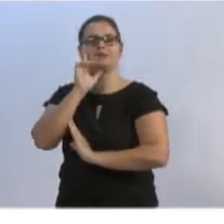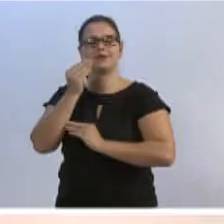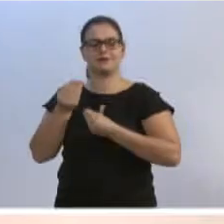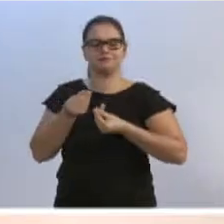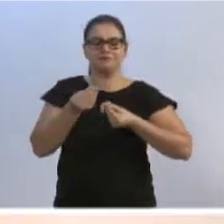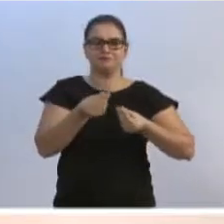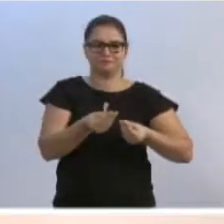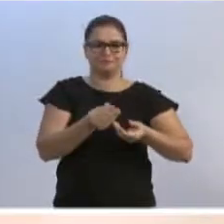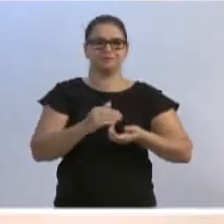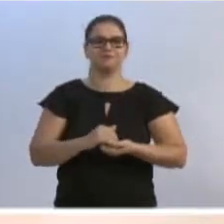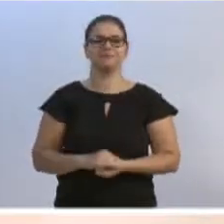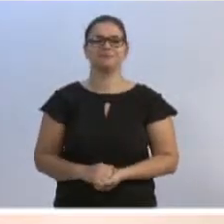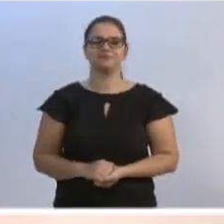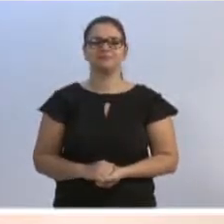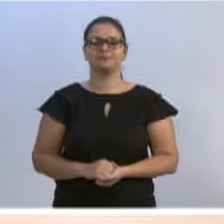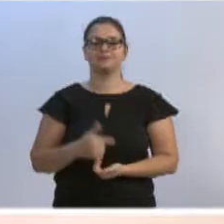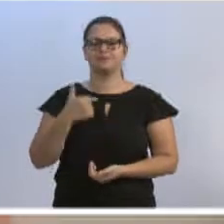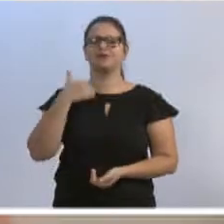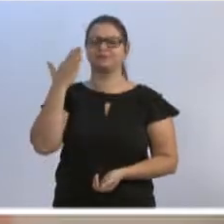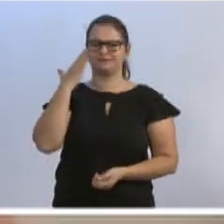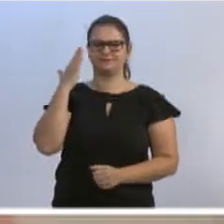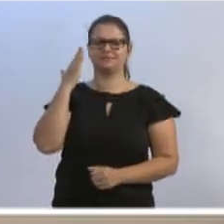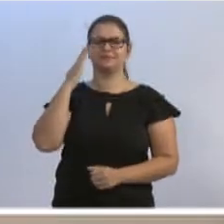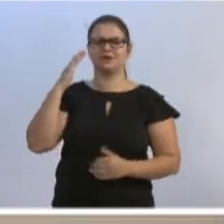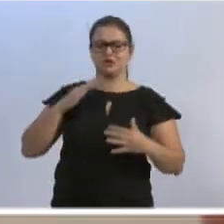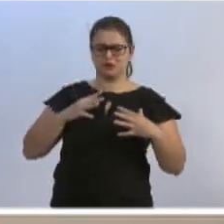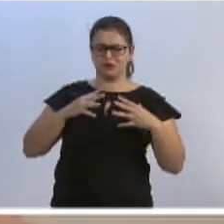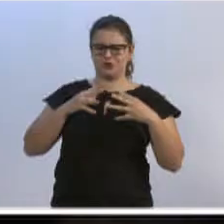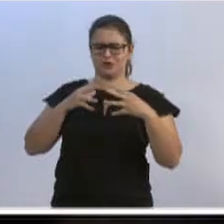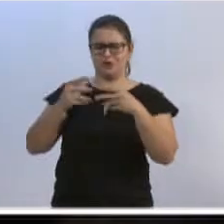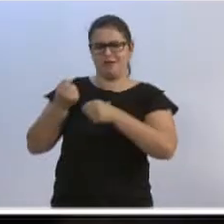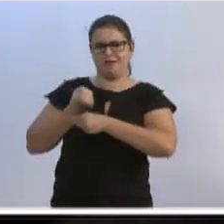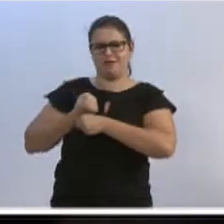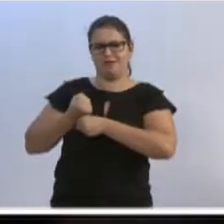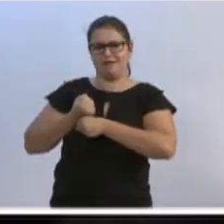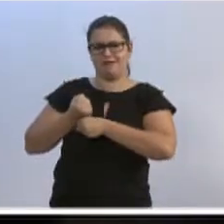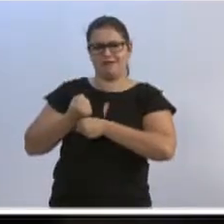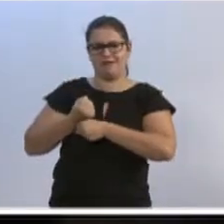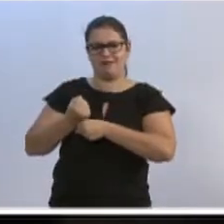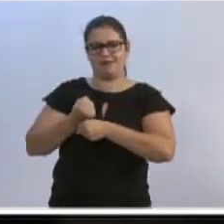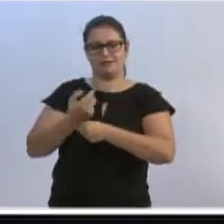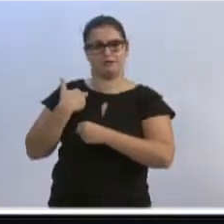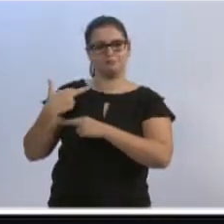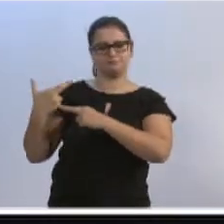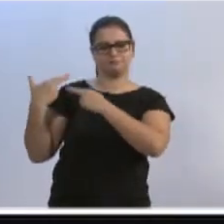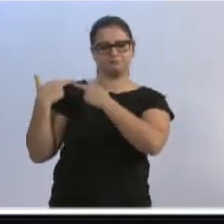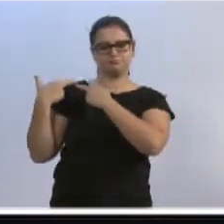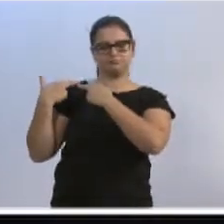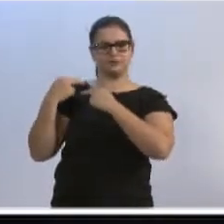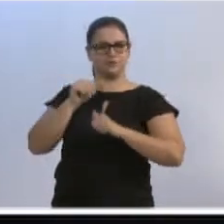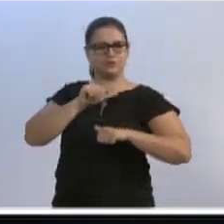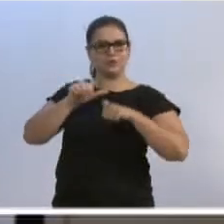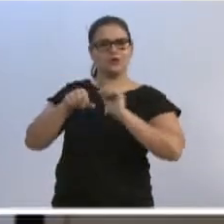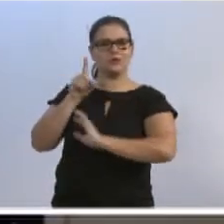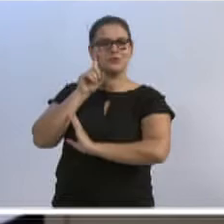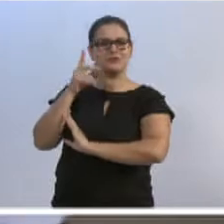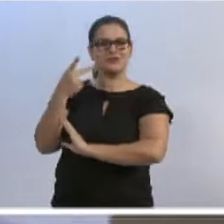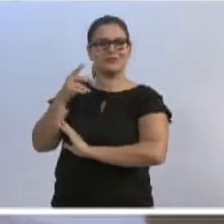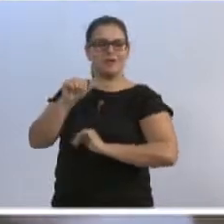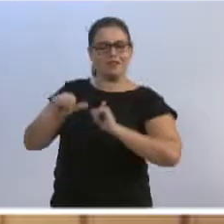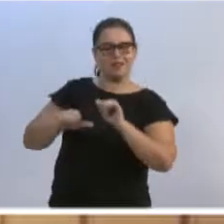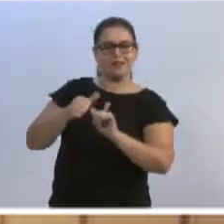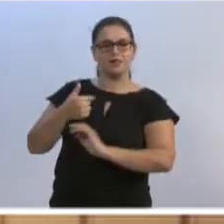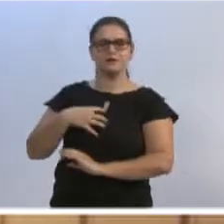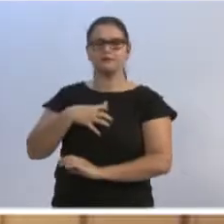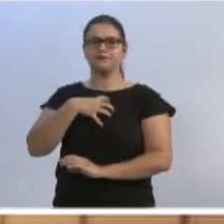demonstrar. Eu sei, em todos esses anos, fui responsável por mudar sua rotina, seu